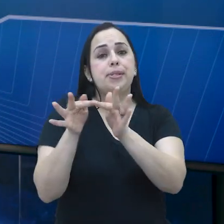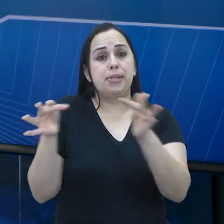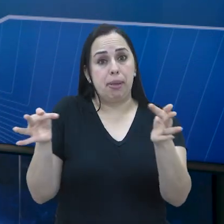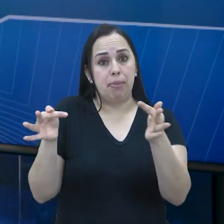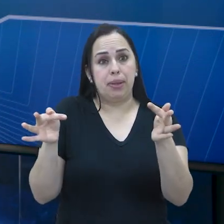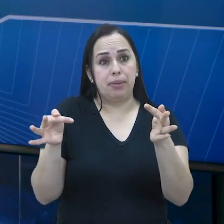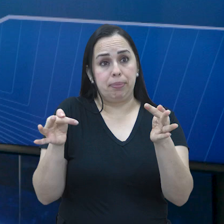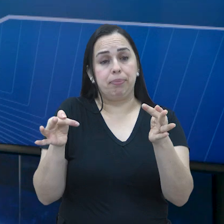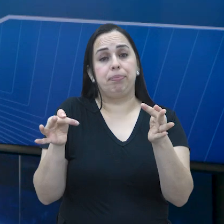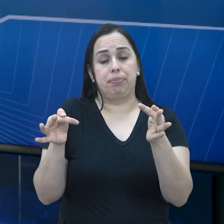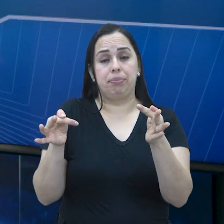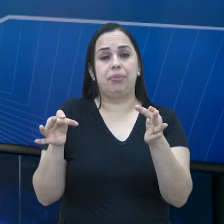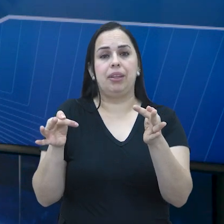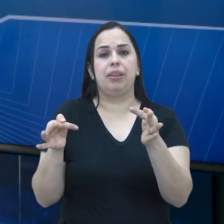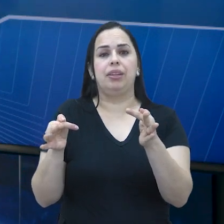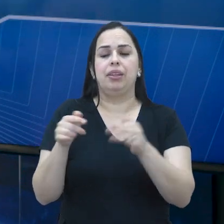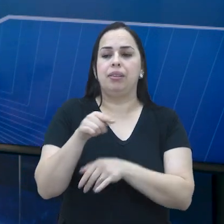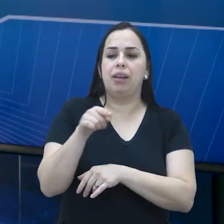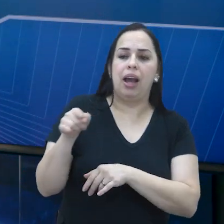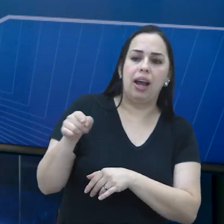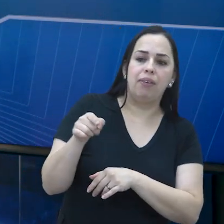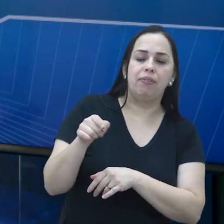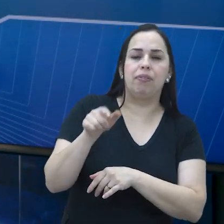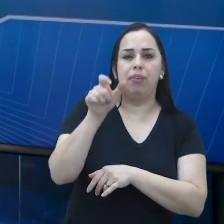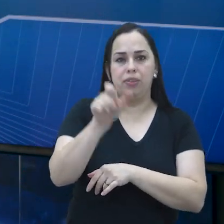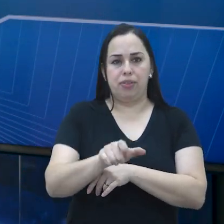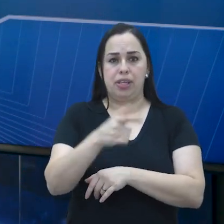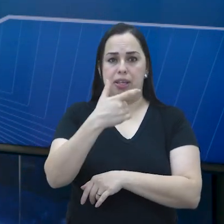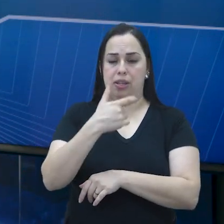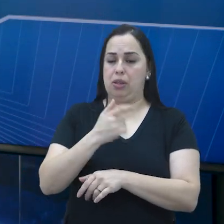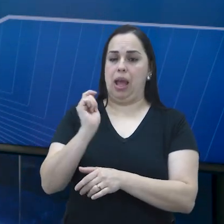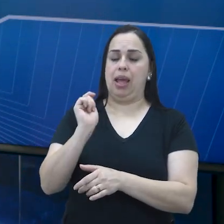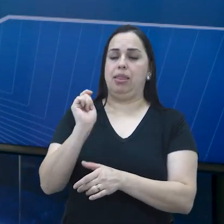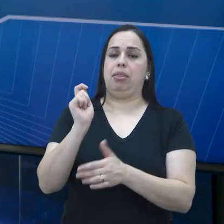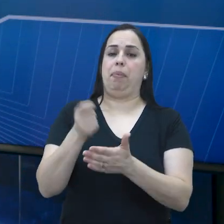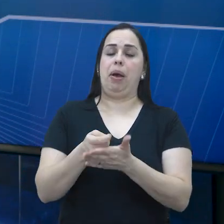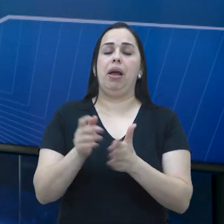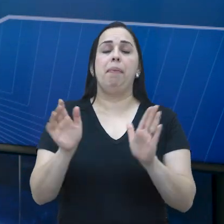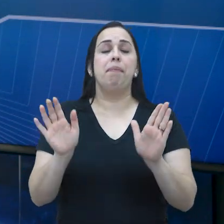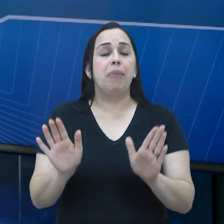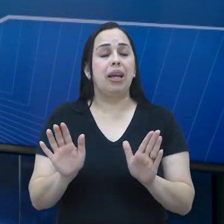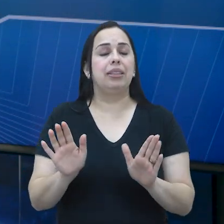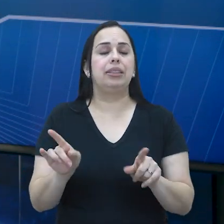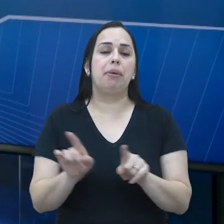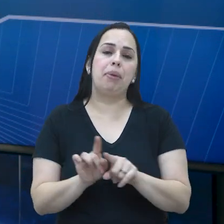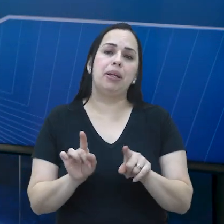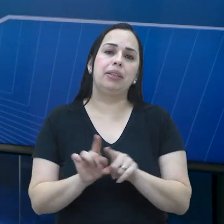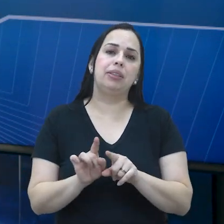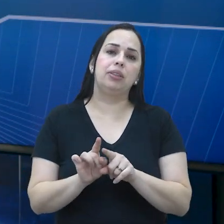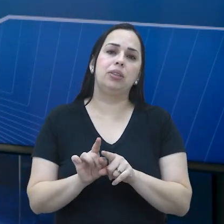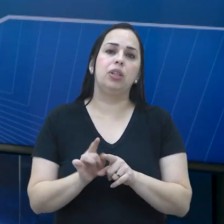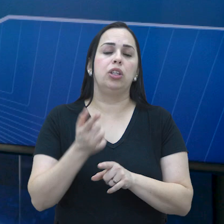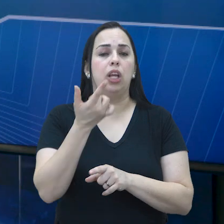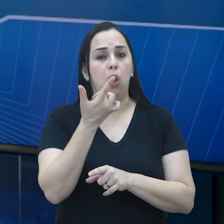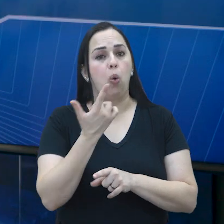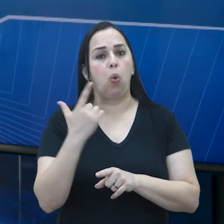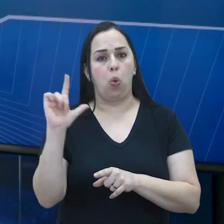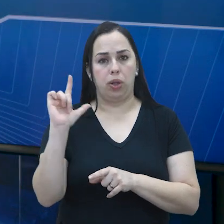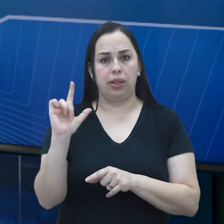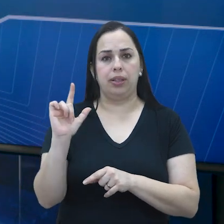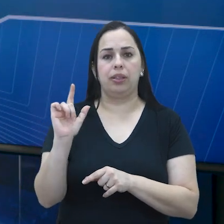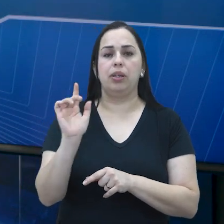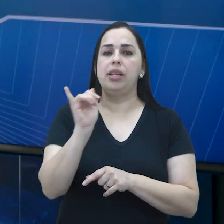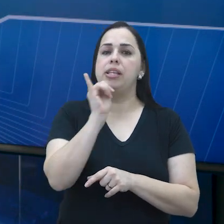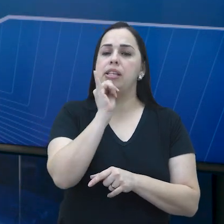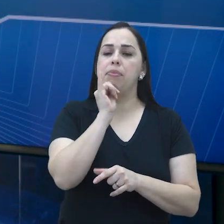simples de anerar o cidadão comum, como você e como eu, tá, Paulo? Mas também a tem uma outra